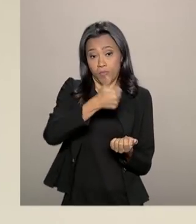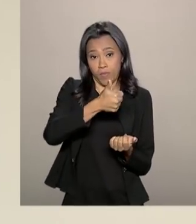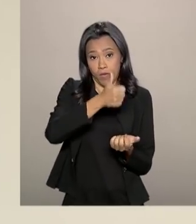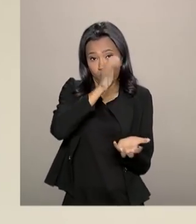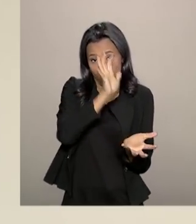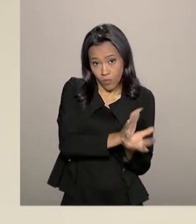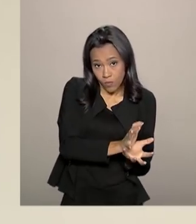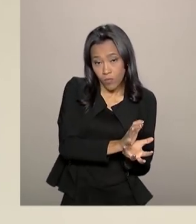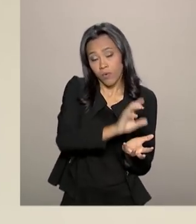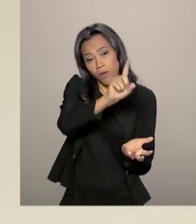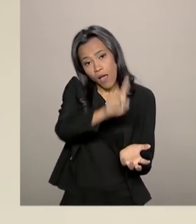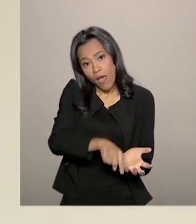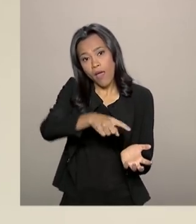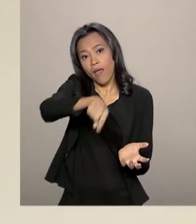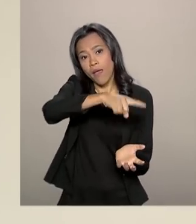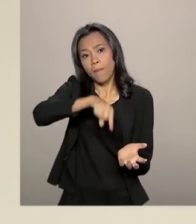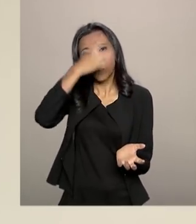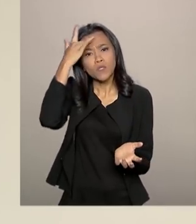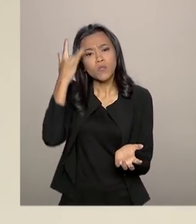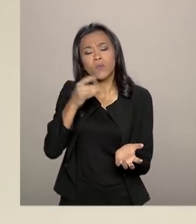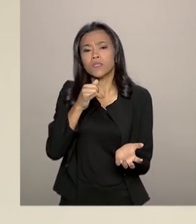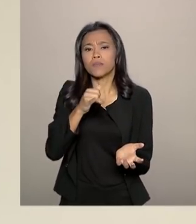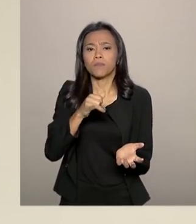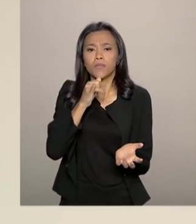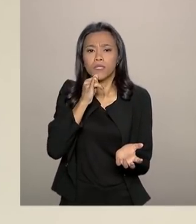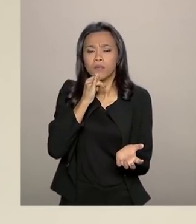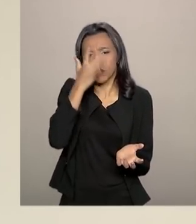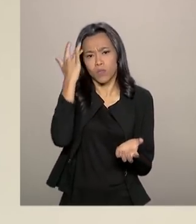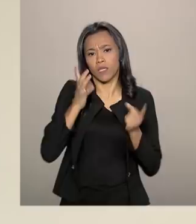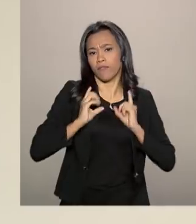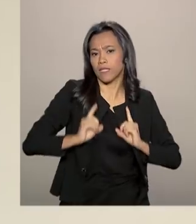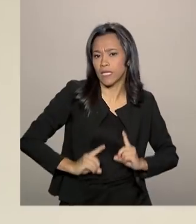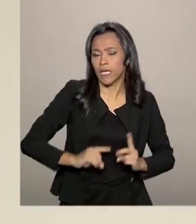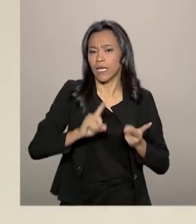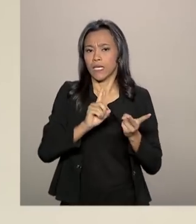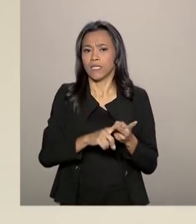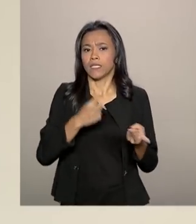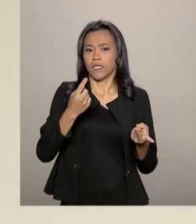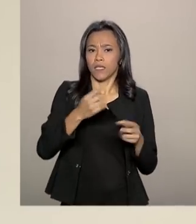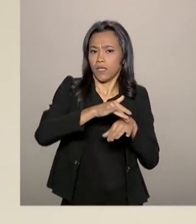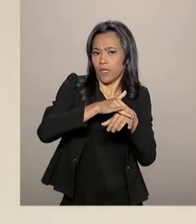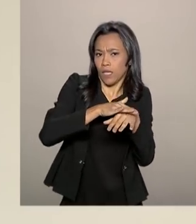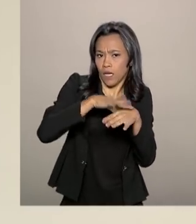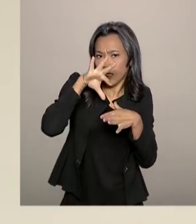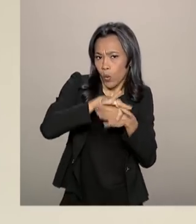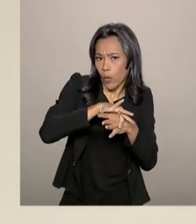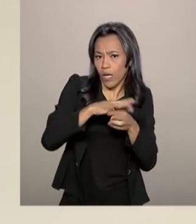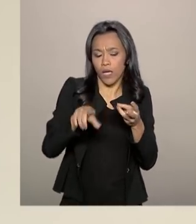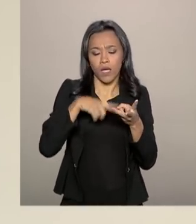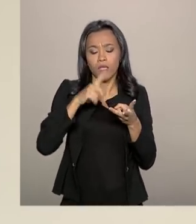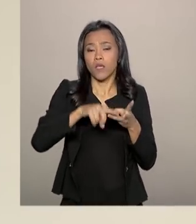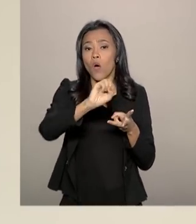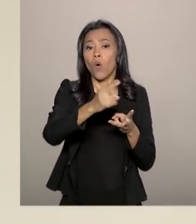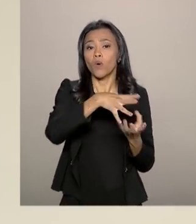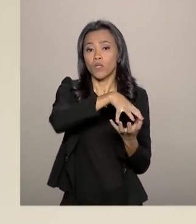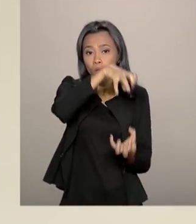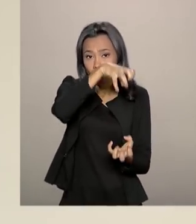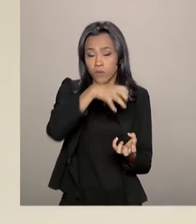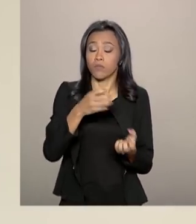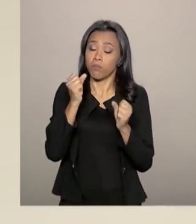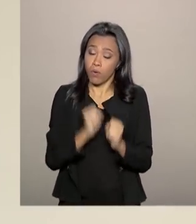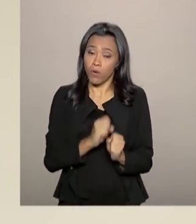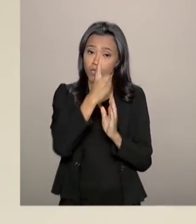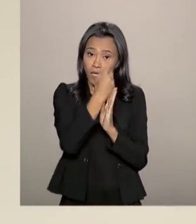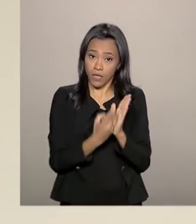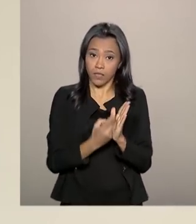a pessoas com prioridade, por exemplo, pessoas com deficiência, com doença crônica ou idosos. A declaração pode ser